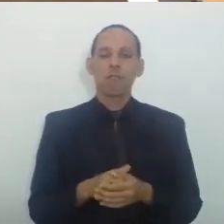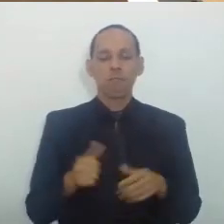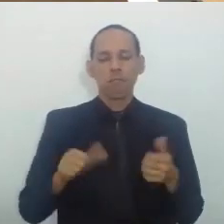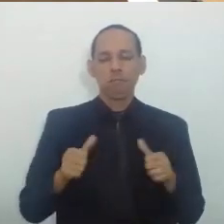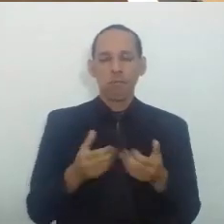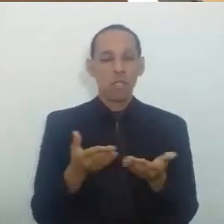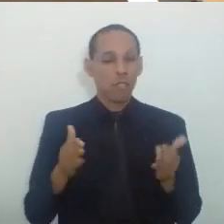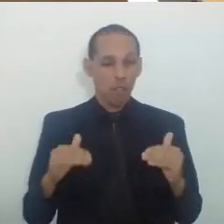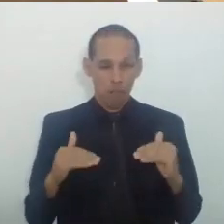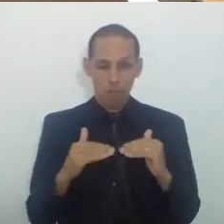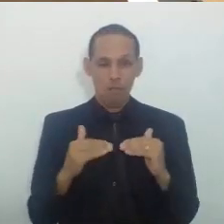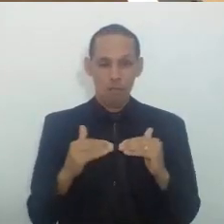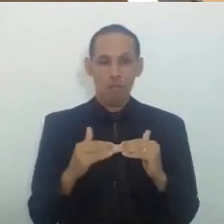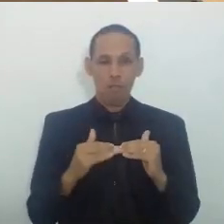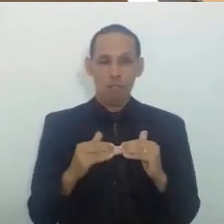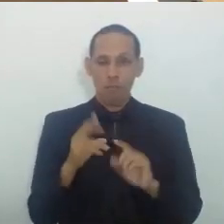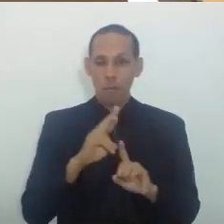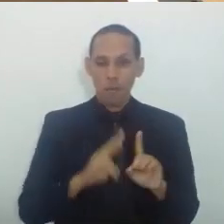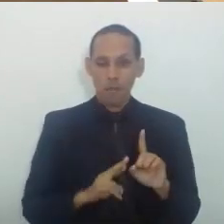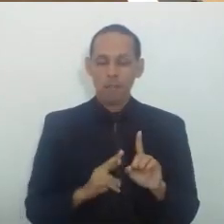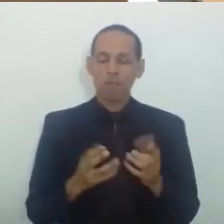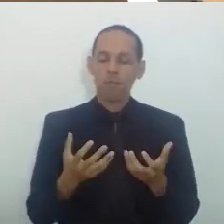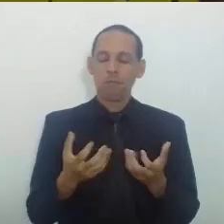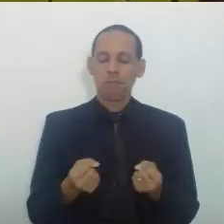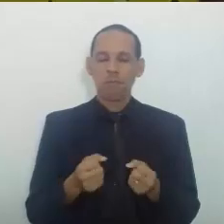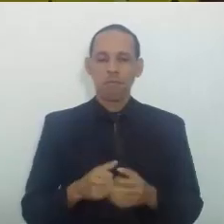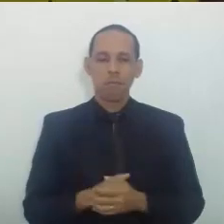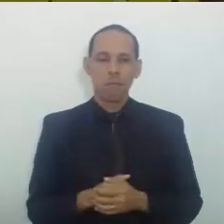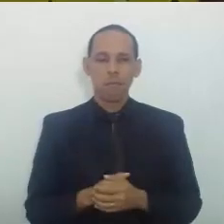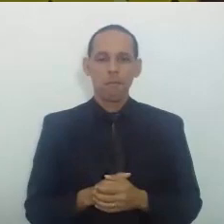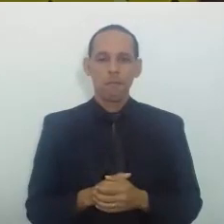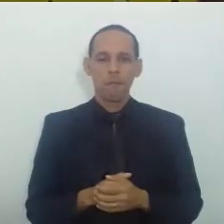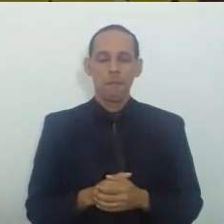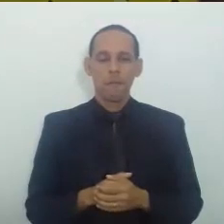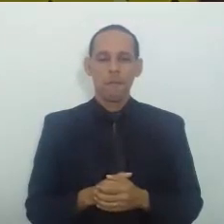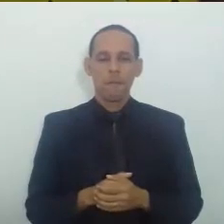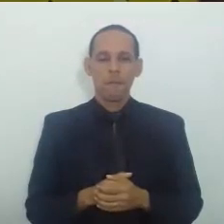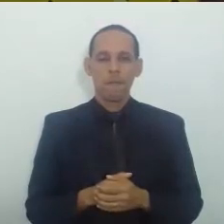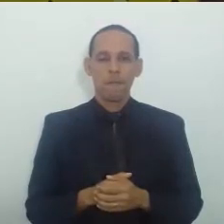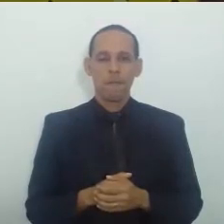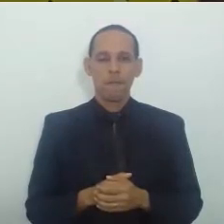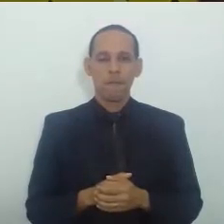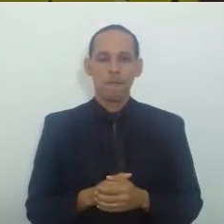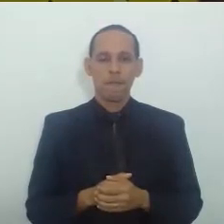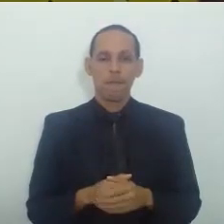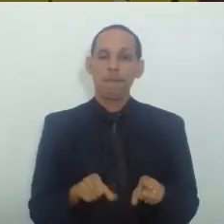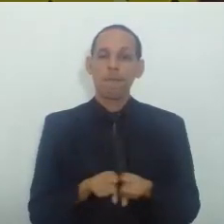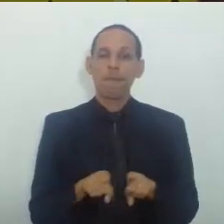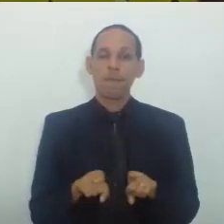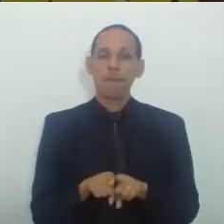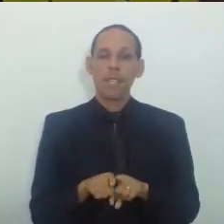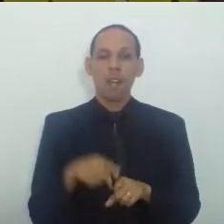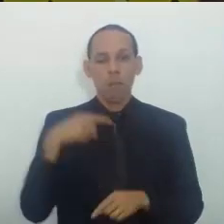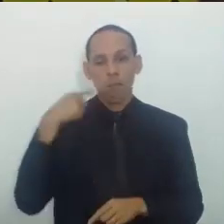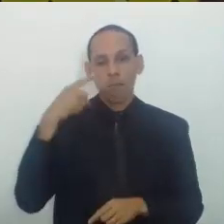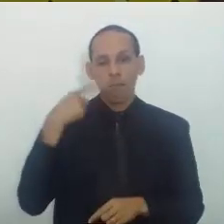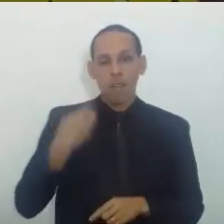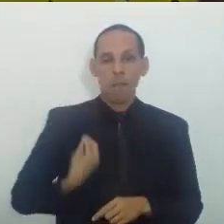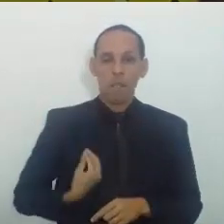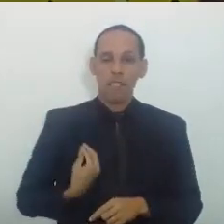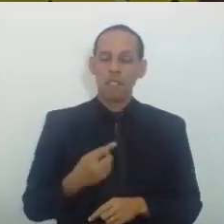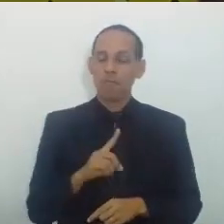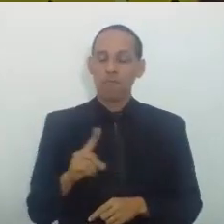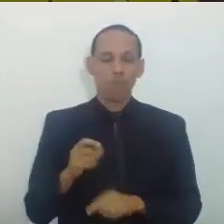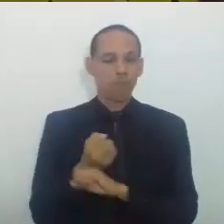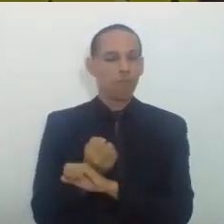relator? Pronto Deferida a habilitação E como disse, eu acho que a doutora Josi Não está presente e nem está em sala